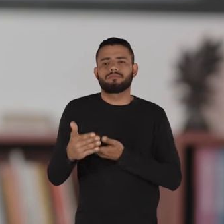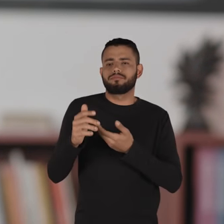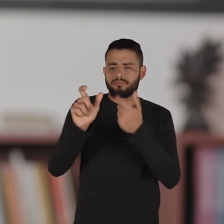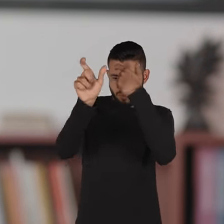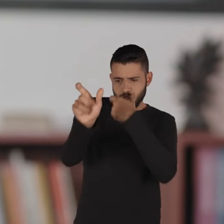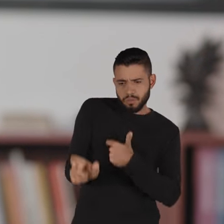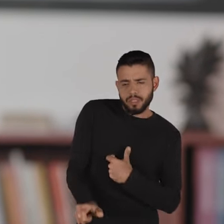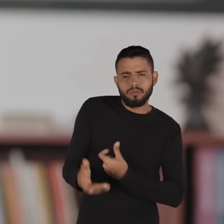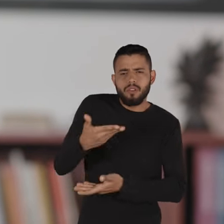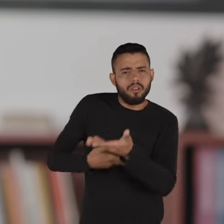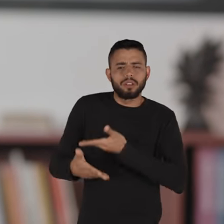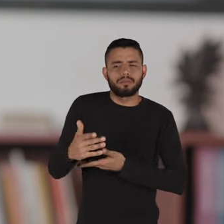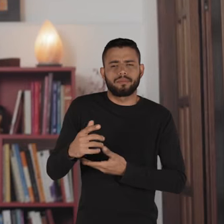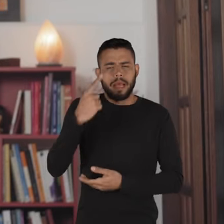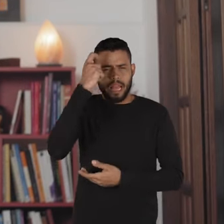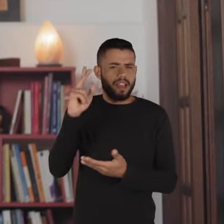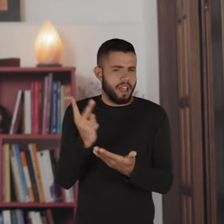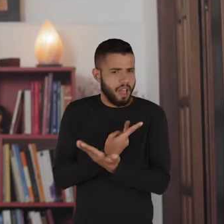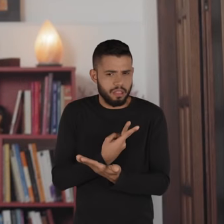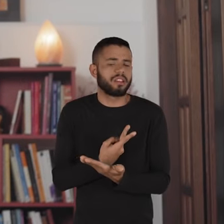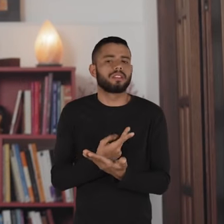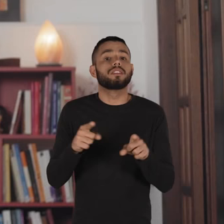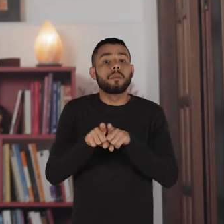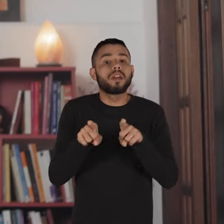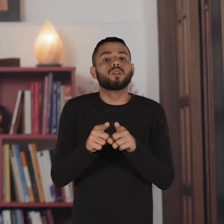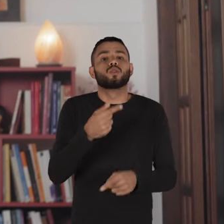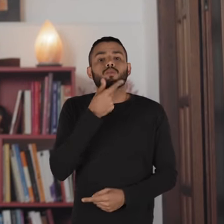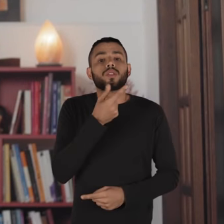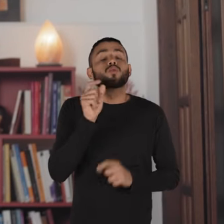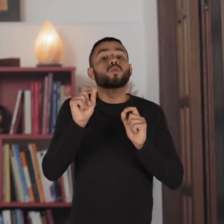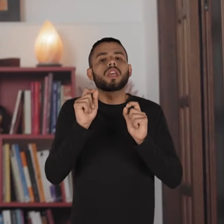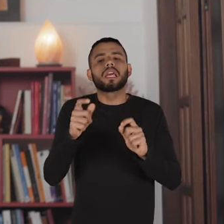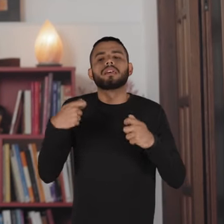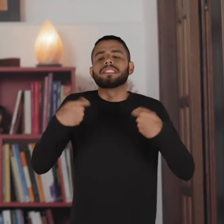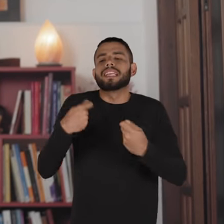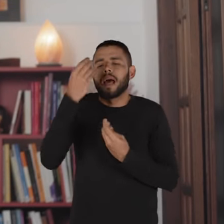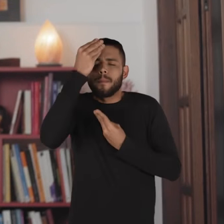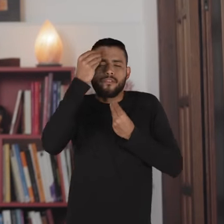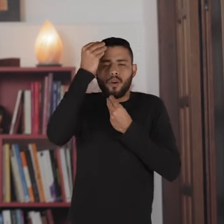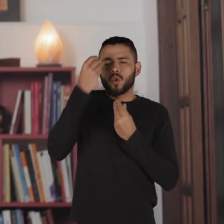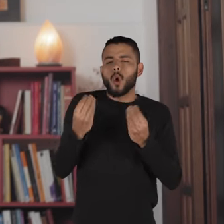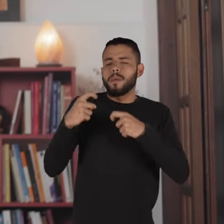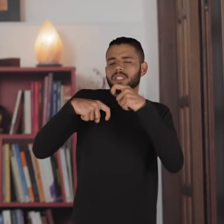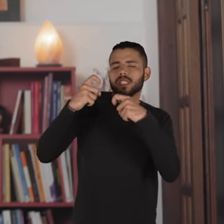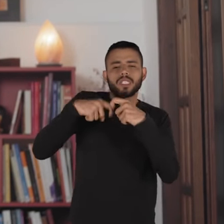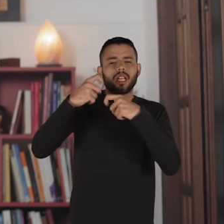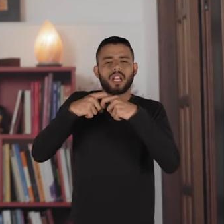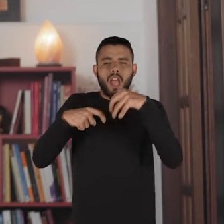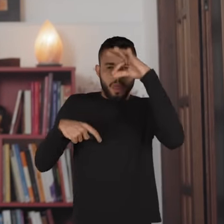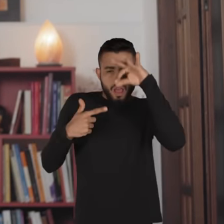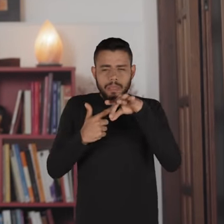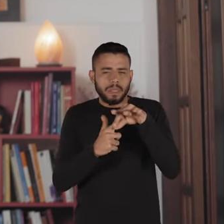entre duas pessoas, pelo menos. E também eles vão muito com essa necessidade da performance, né? Da